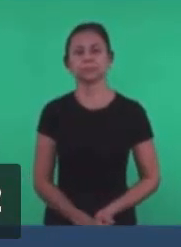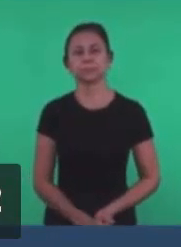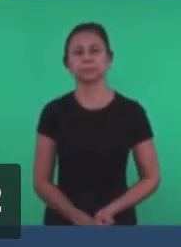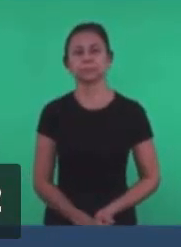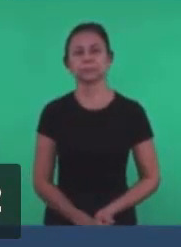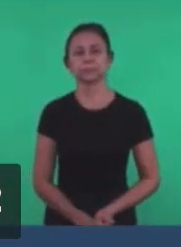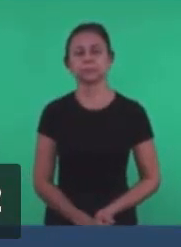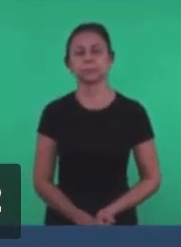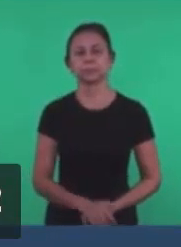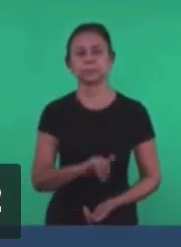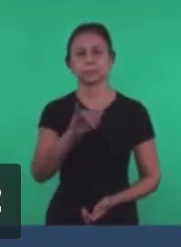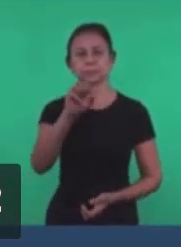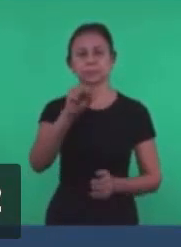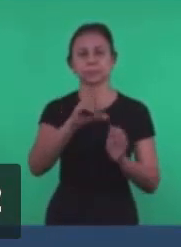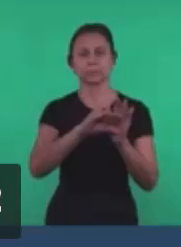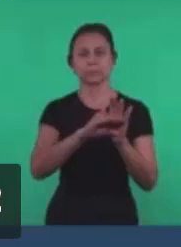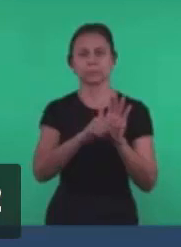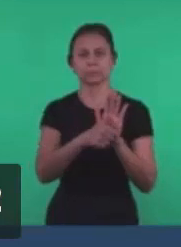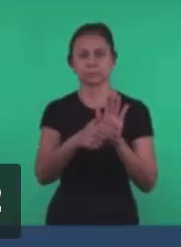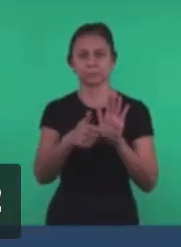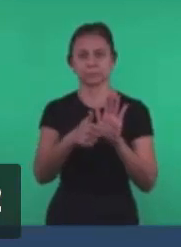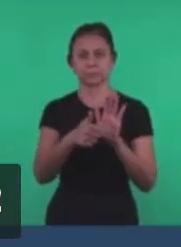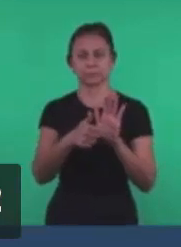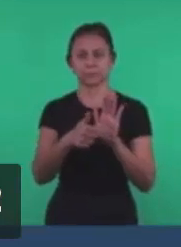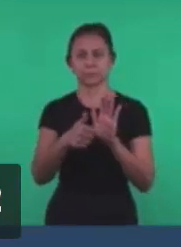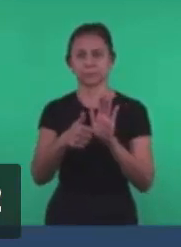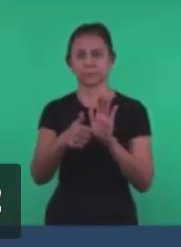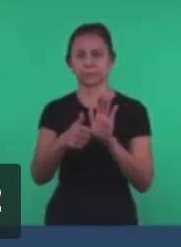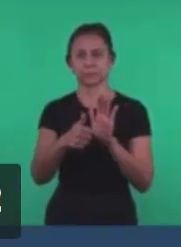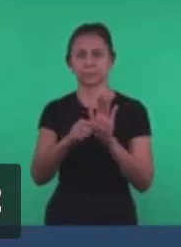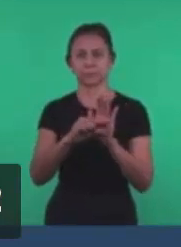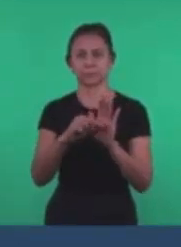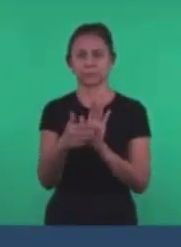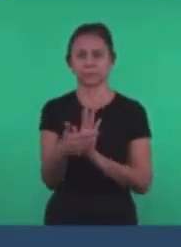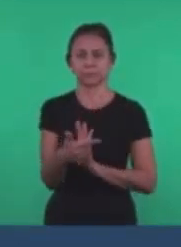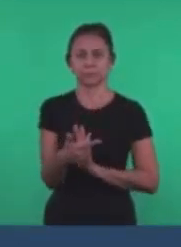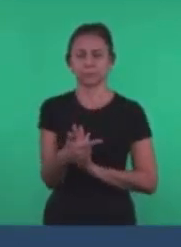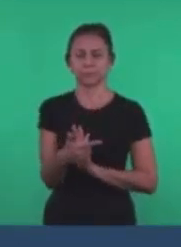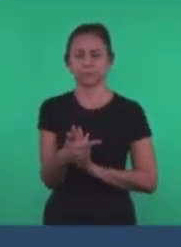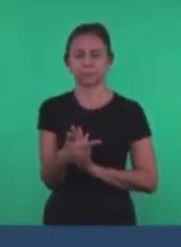Isaías capítulo Onze O versículo Dois